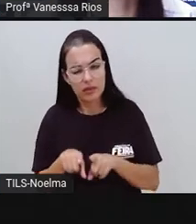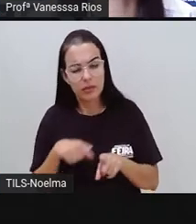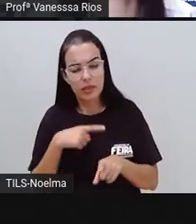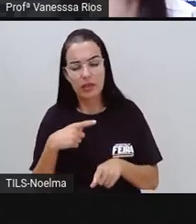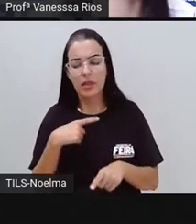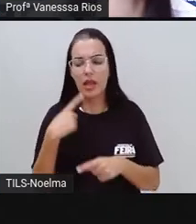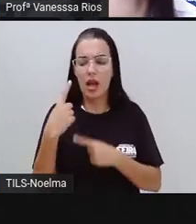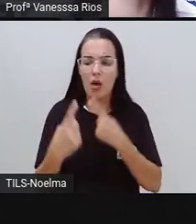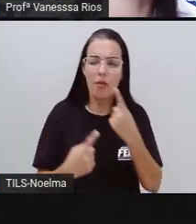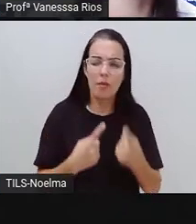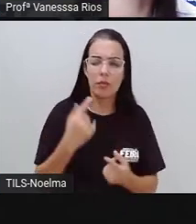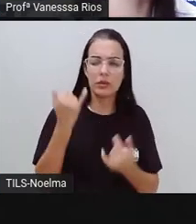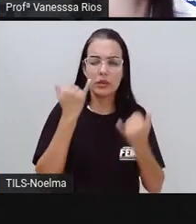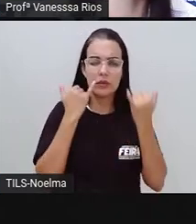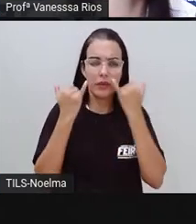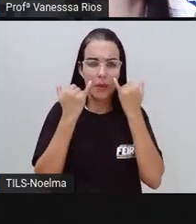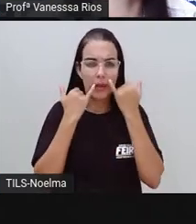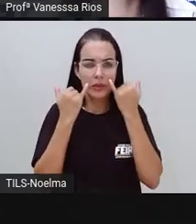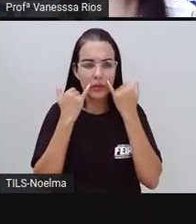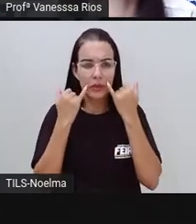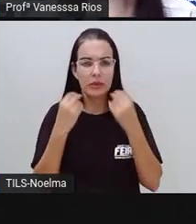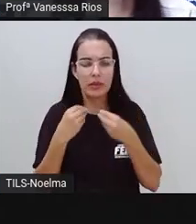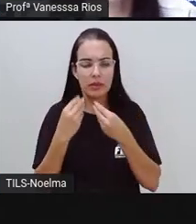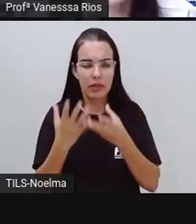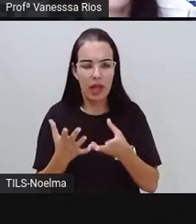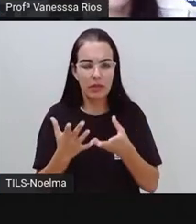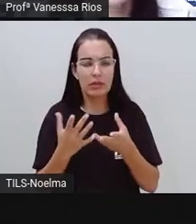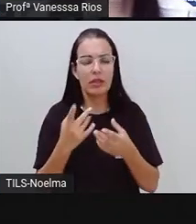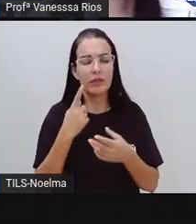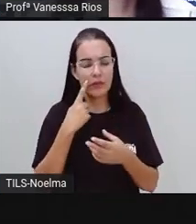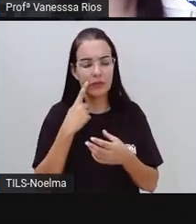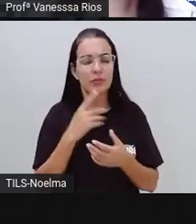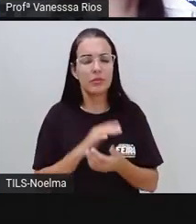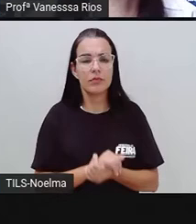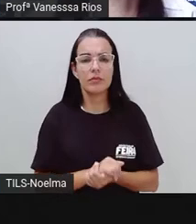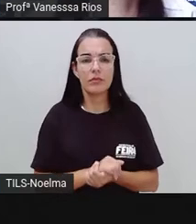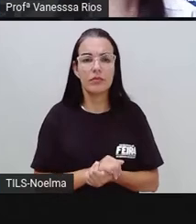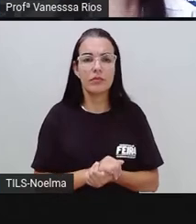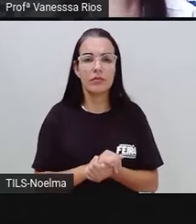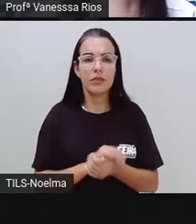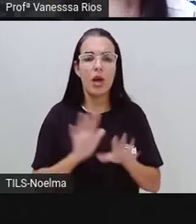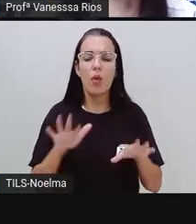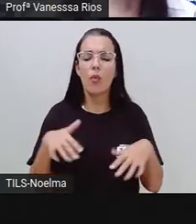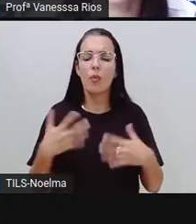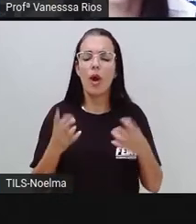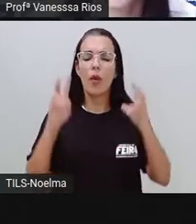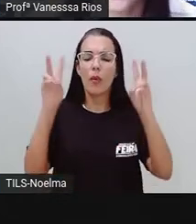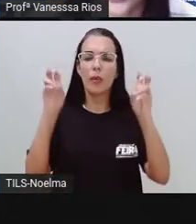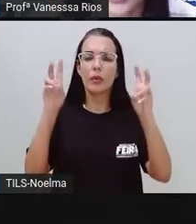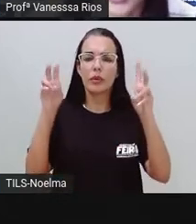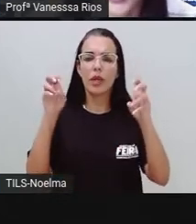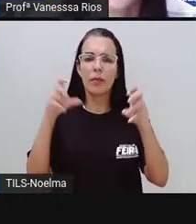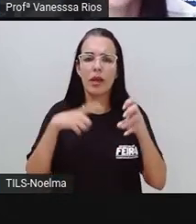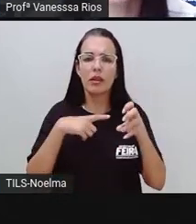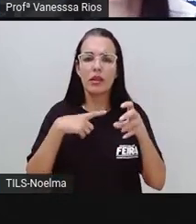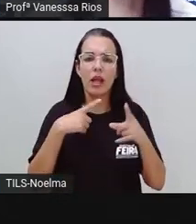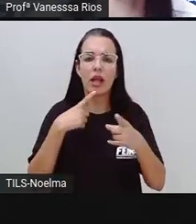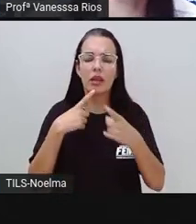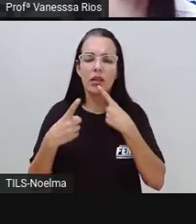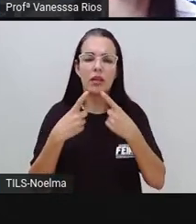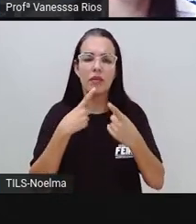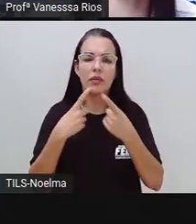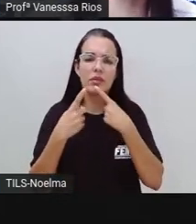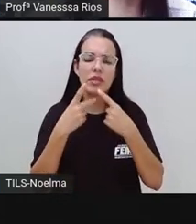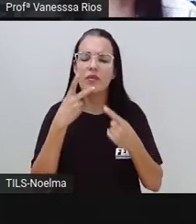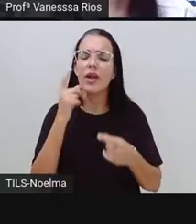aí as informações trazidas pelo trecho do texto, qual tema trata a entrevista, né? A entrevista